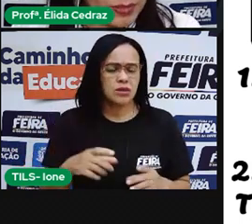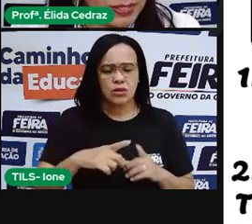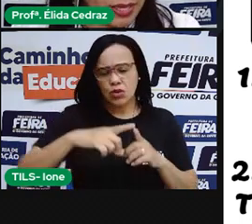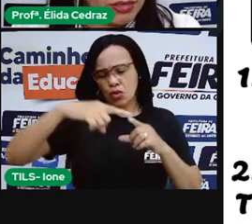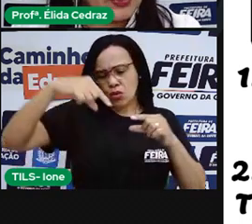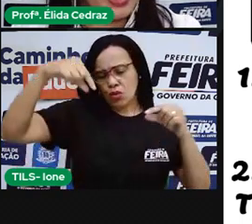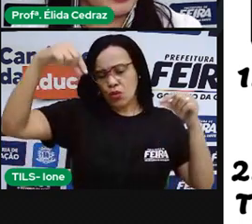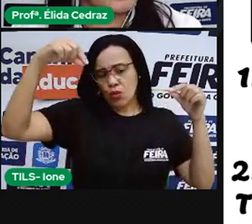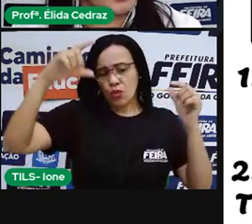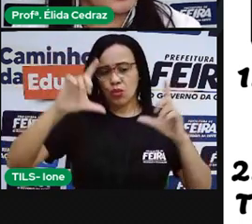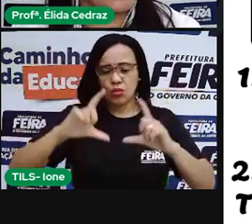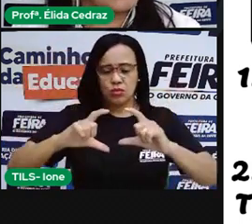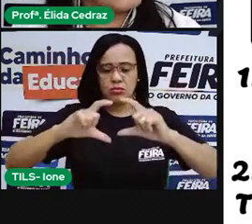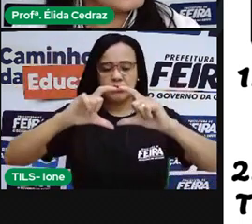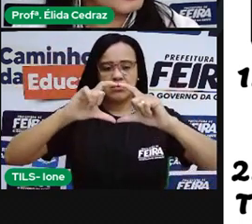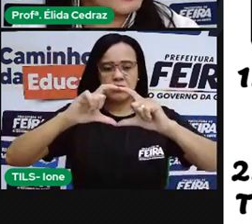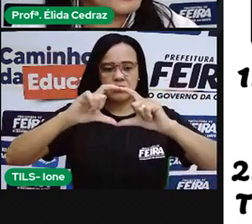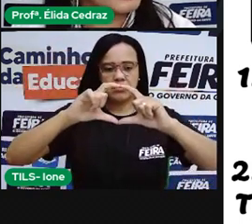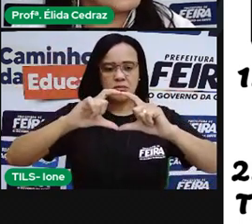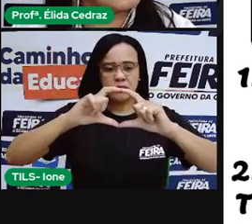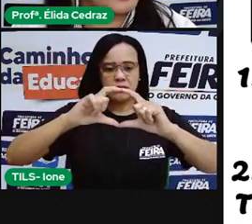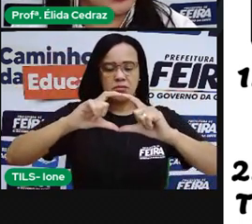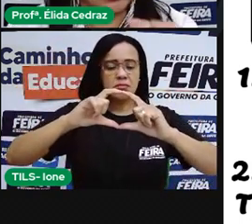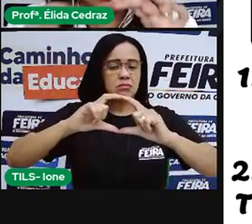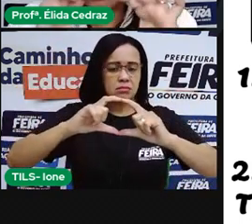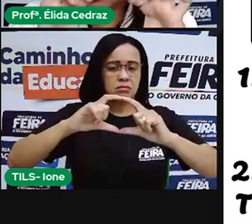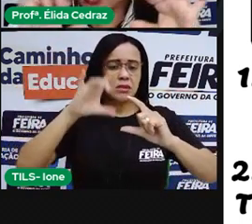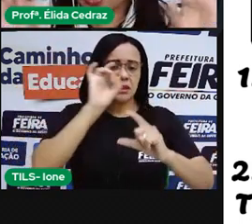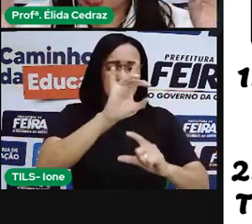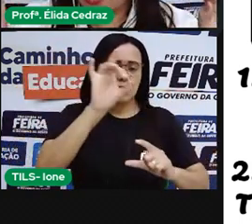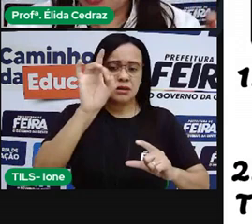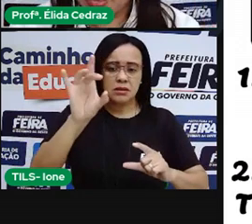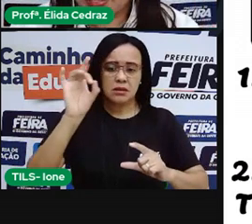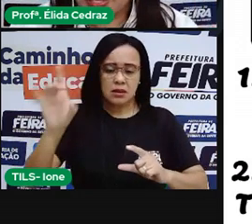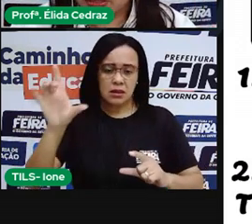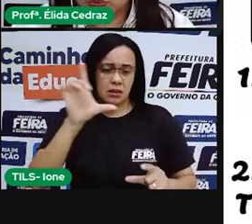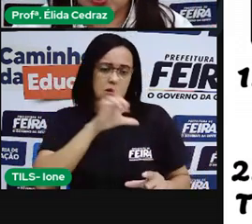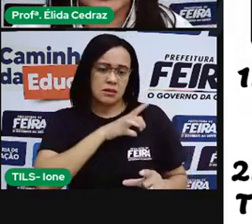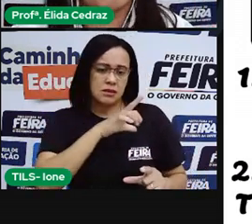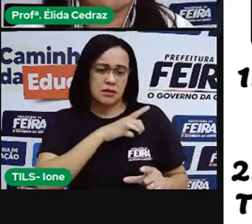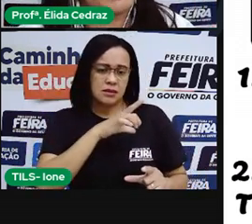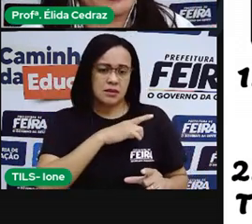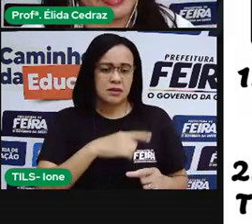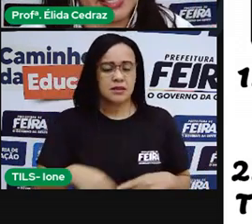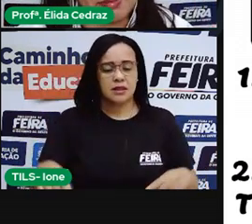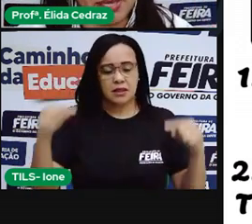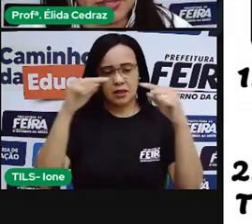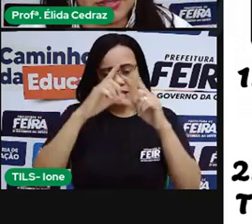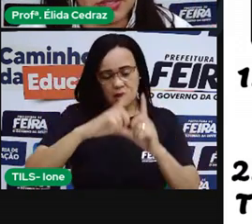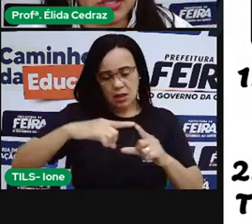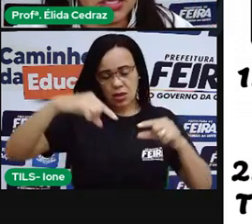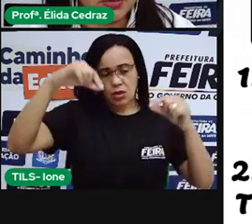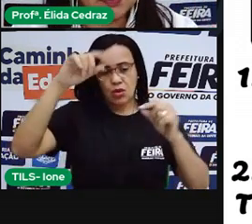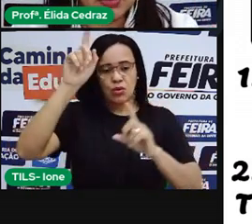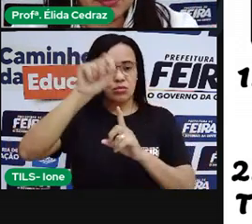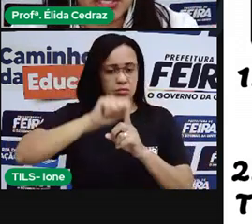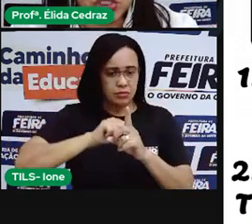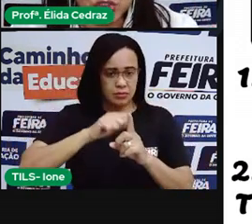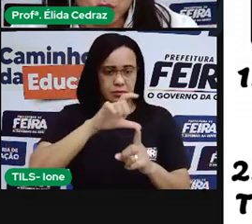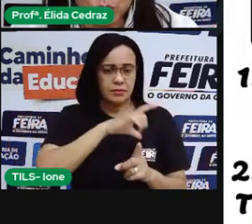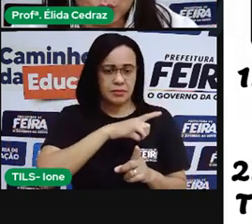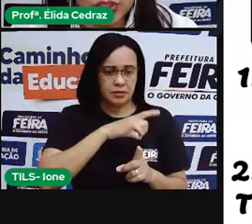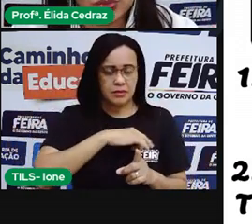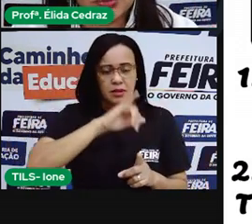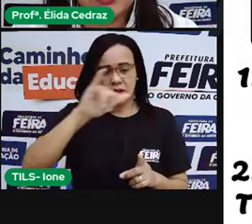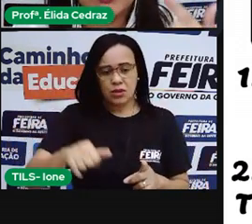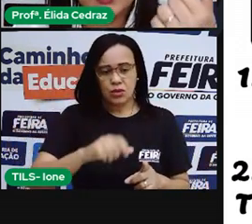Observa no calendário. Cada calendário tem a fase da Lua para aquele mês. Mês